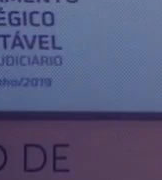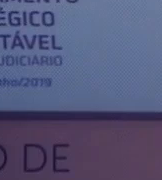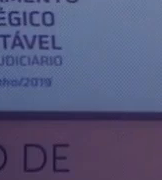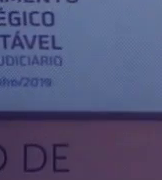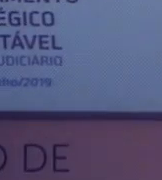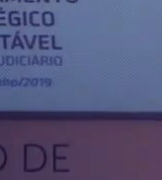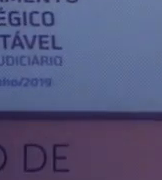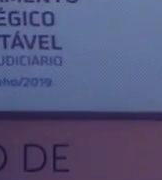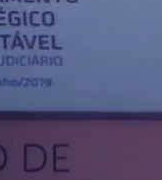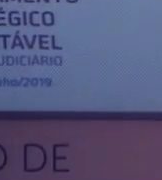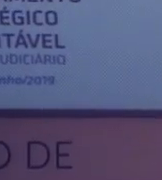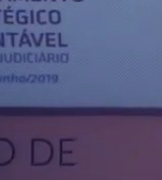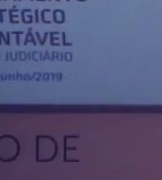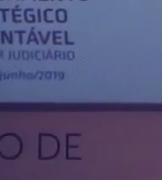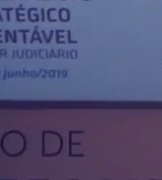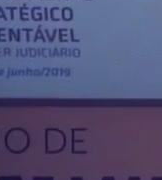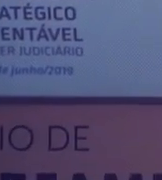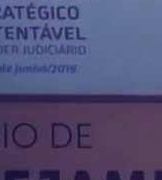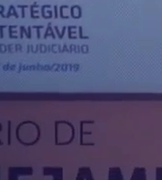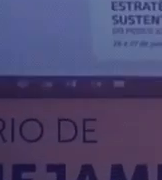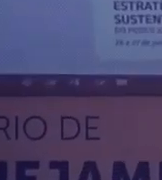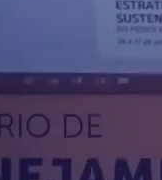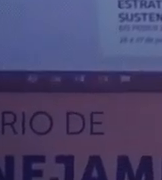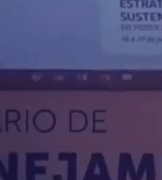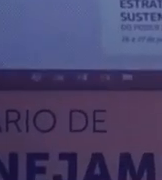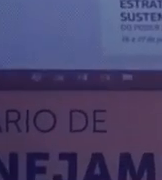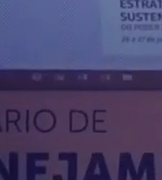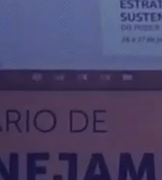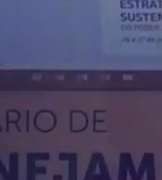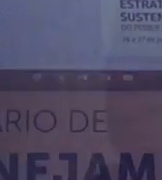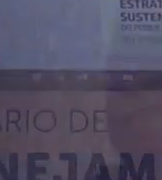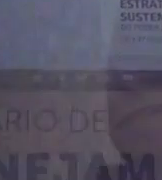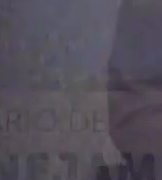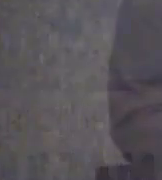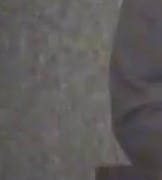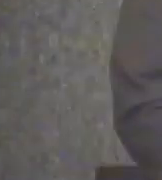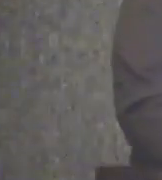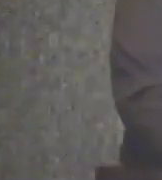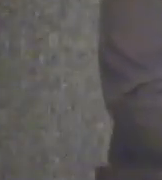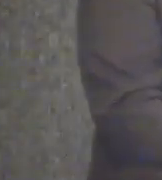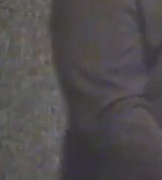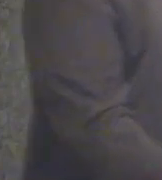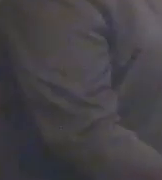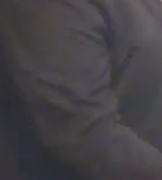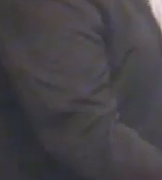Auditor Federal de Controle Externo do Tribunal de Contas da União, o Dr. André Jacinto dos Santos.